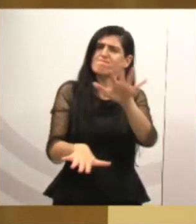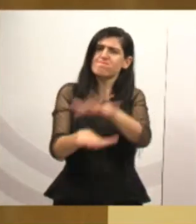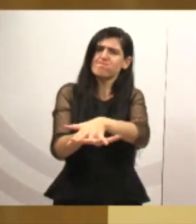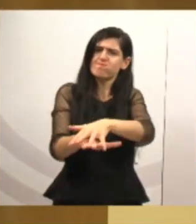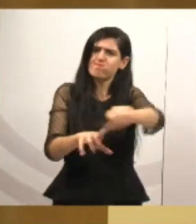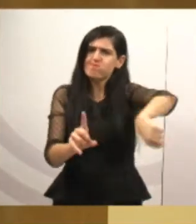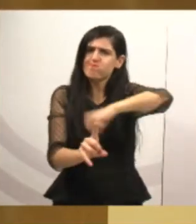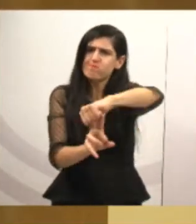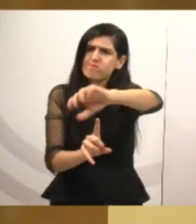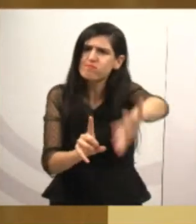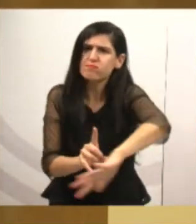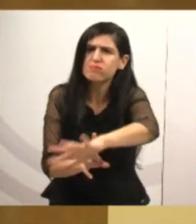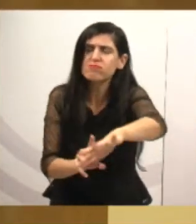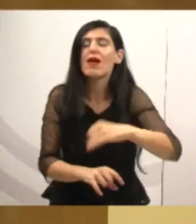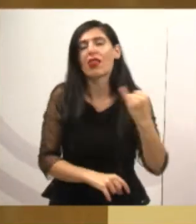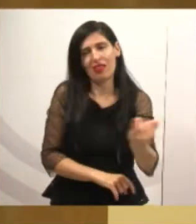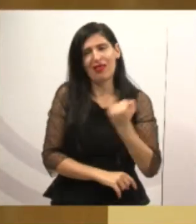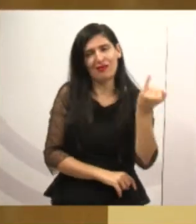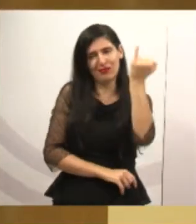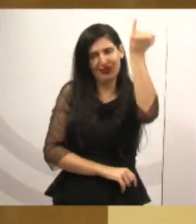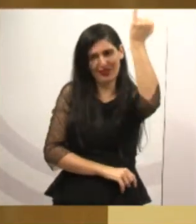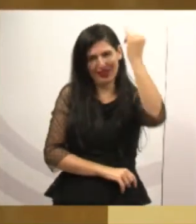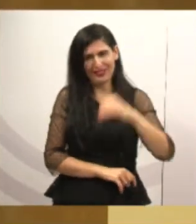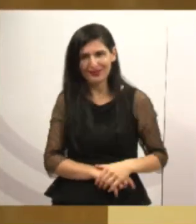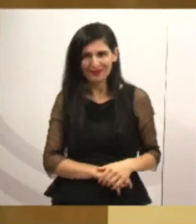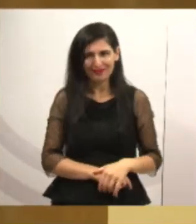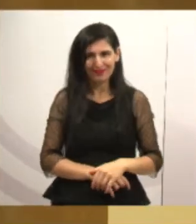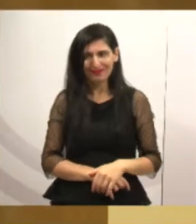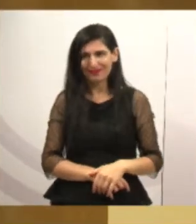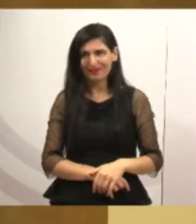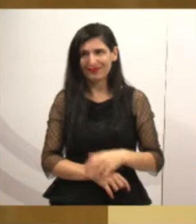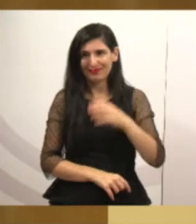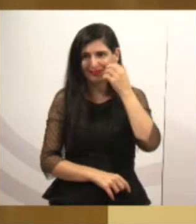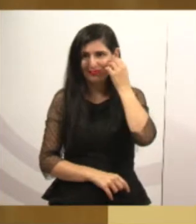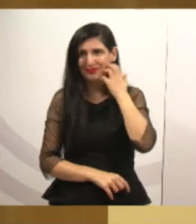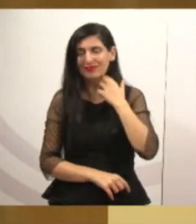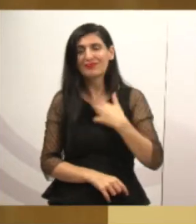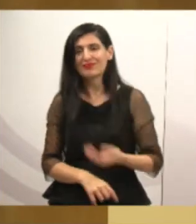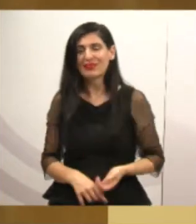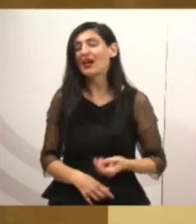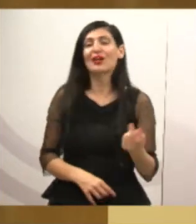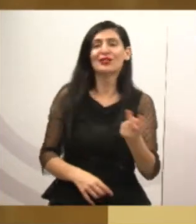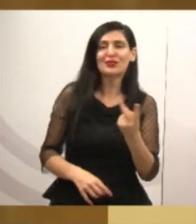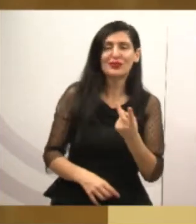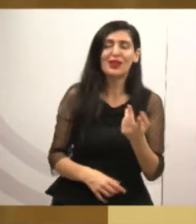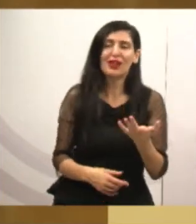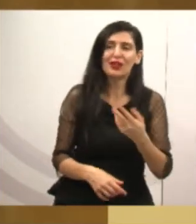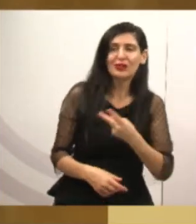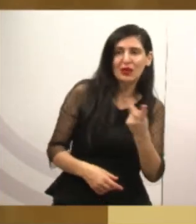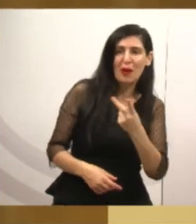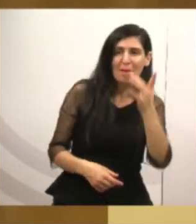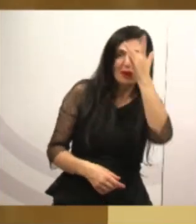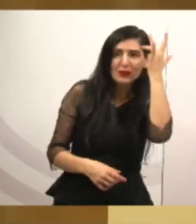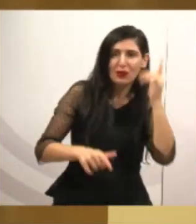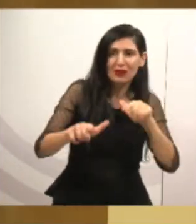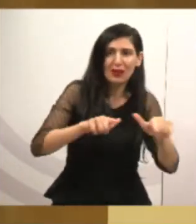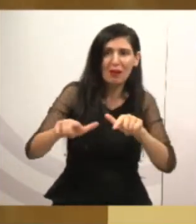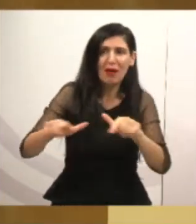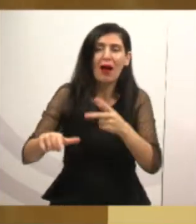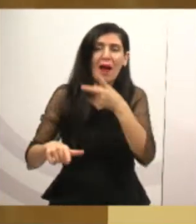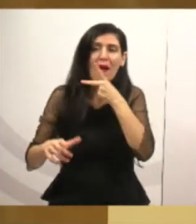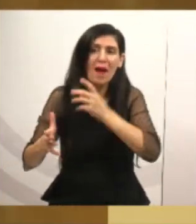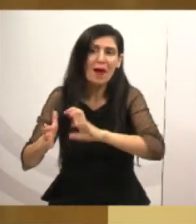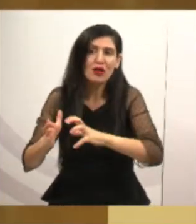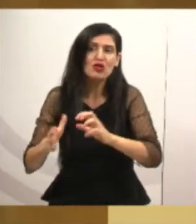importante. E eu quero aqui desejar, cumprimentar minhas duas novas companheiras de partido, a vereadora